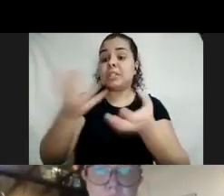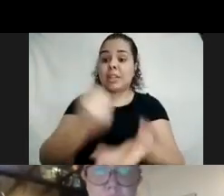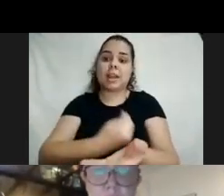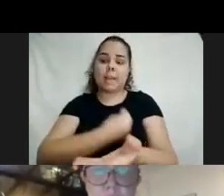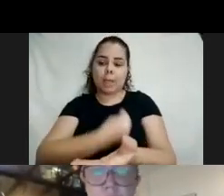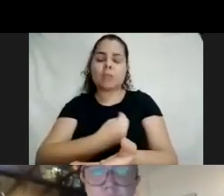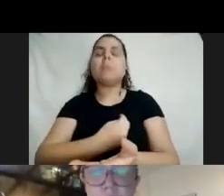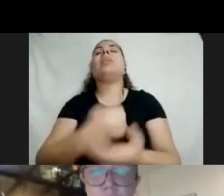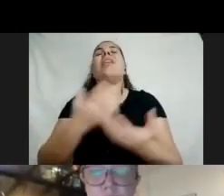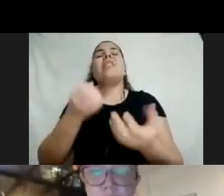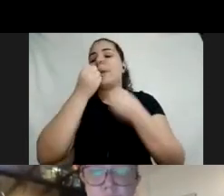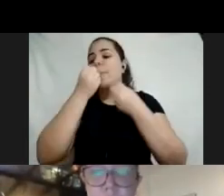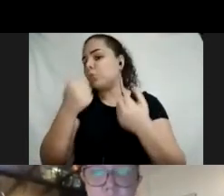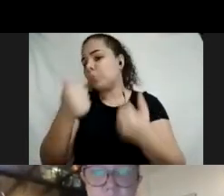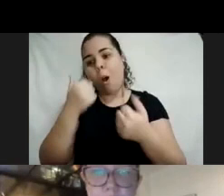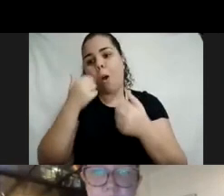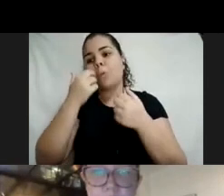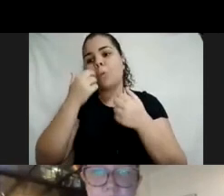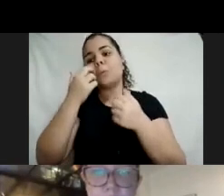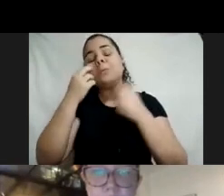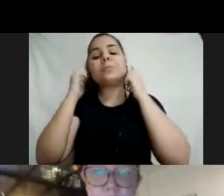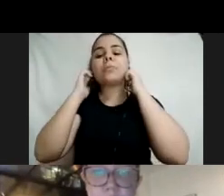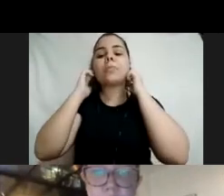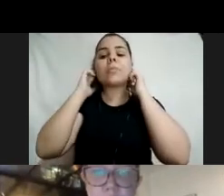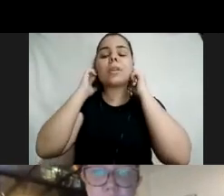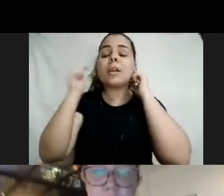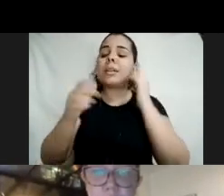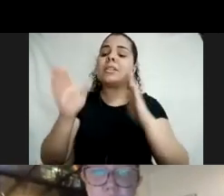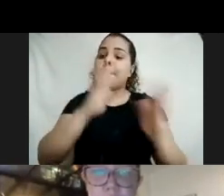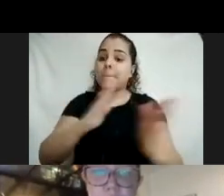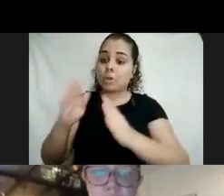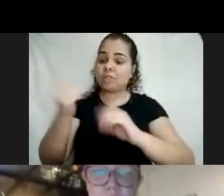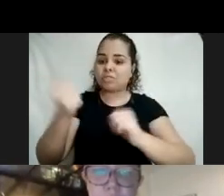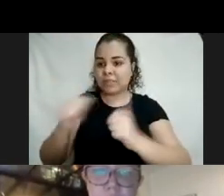adorar receber nesse processo de avaliação, tá bom?